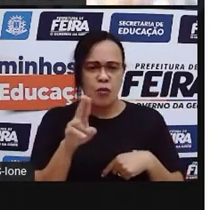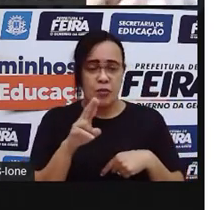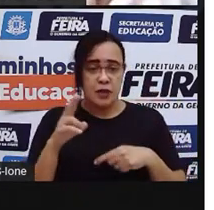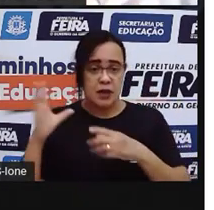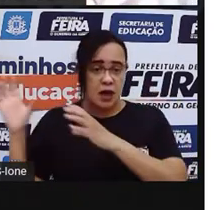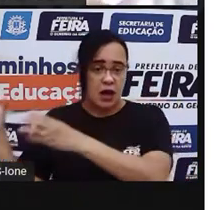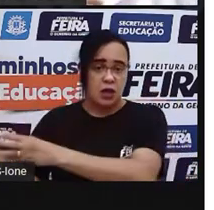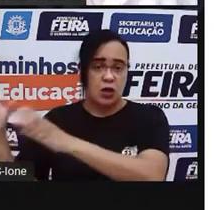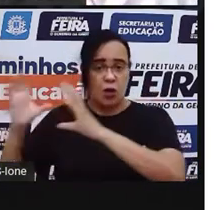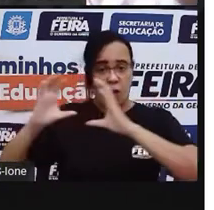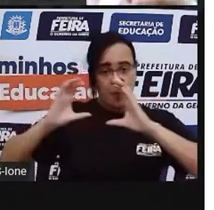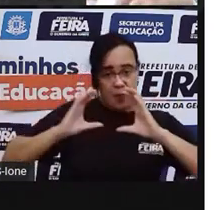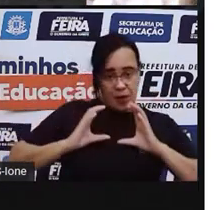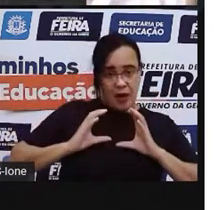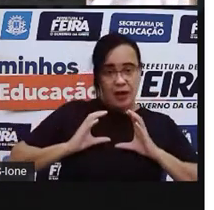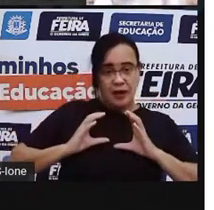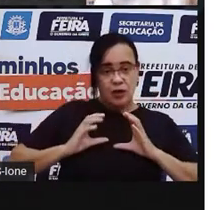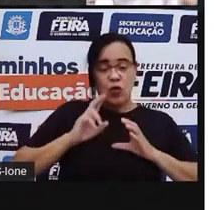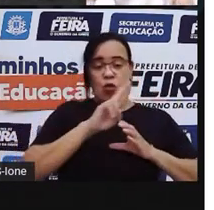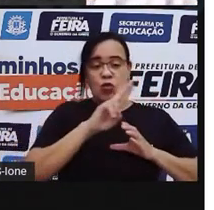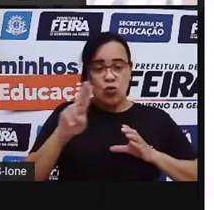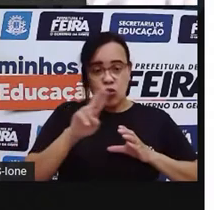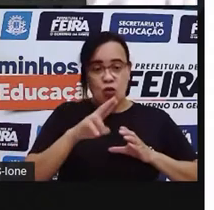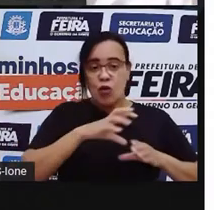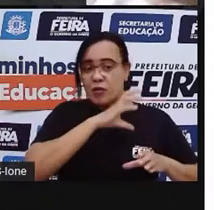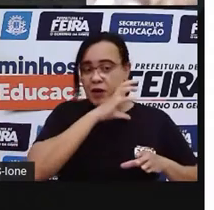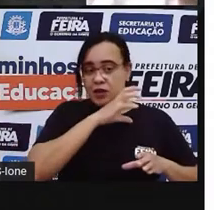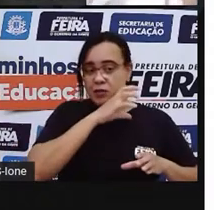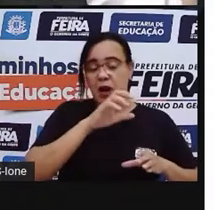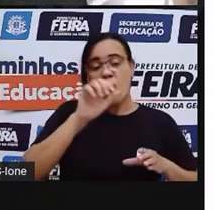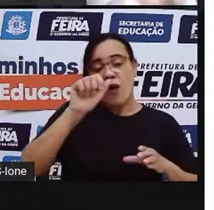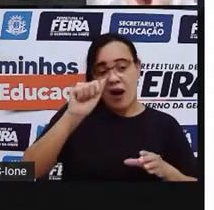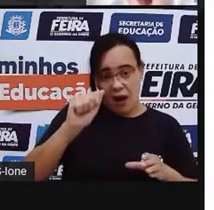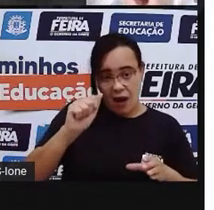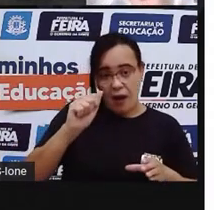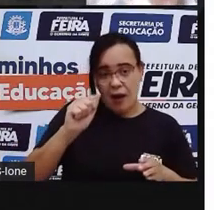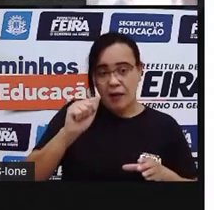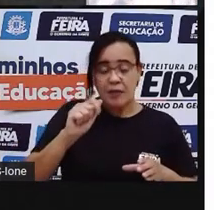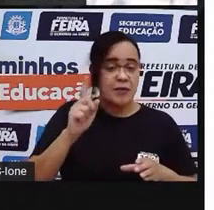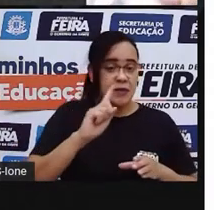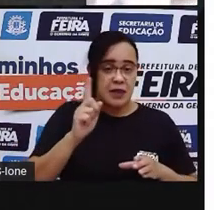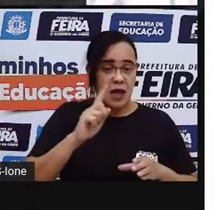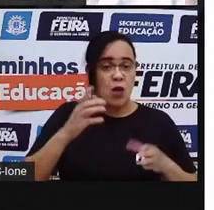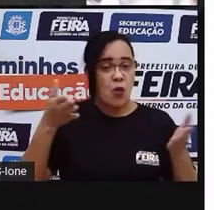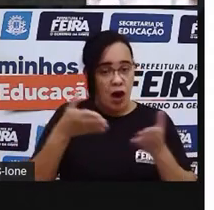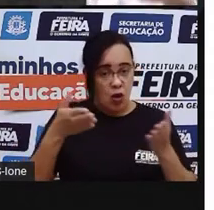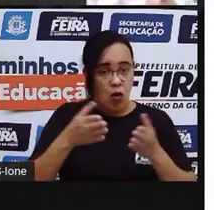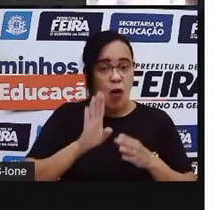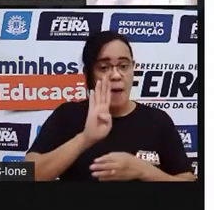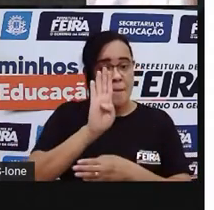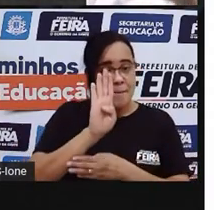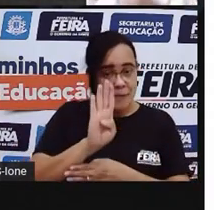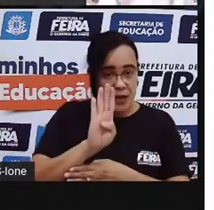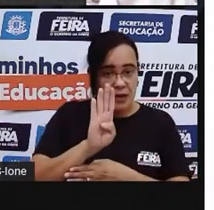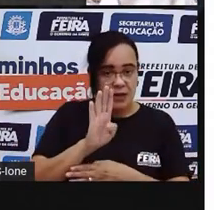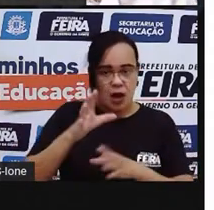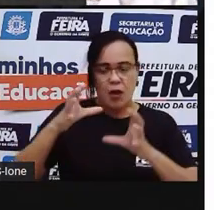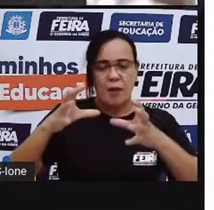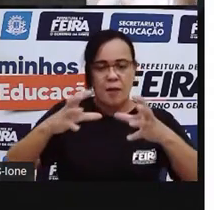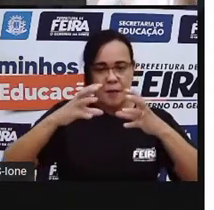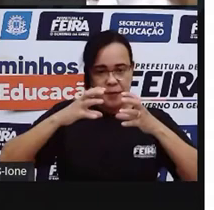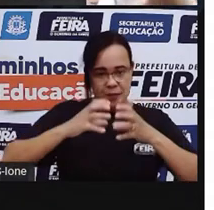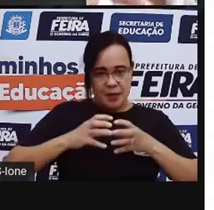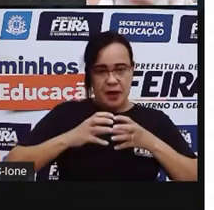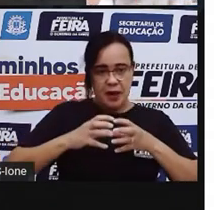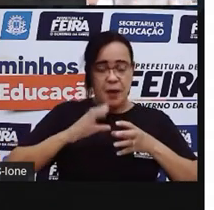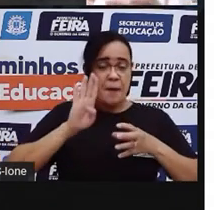Ione. E aí, Ione vai falar o nome de um animal com a letra B. E aí, a Ione vai pegar a bola, vai